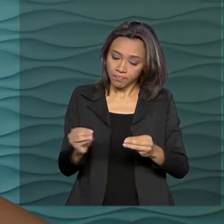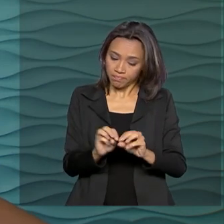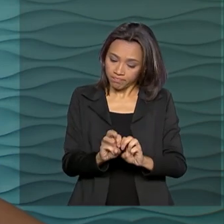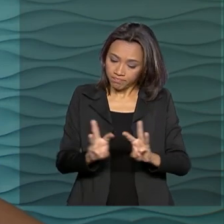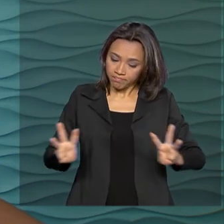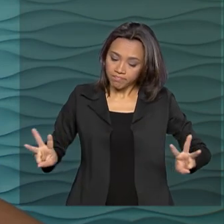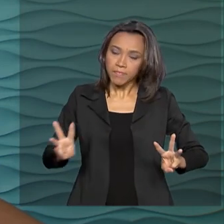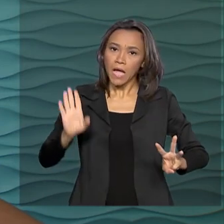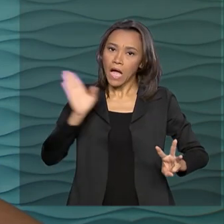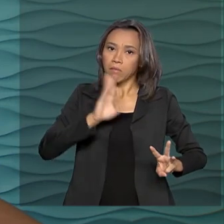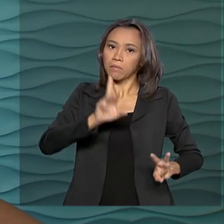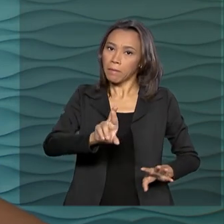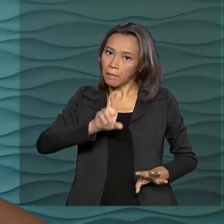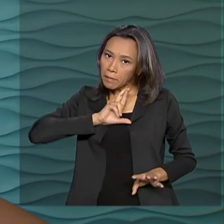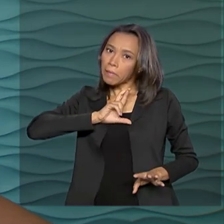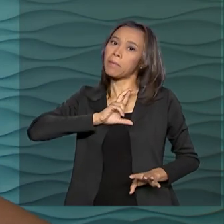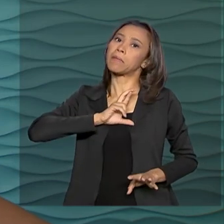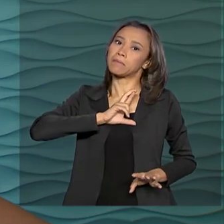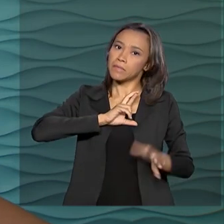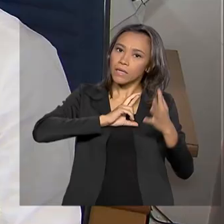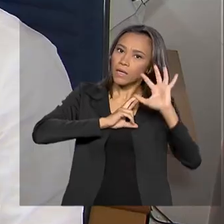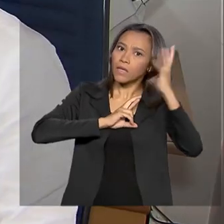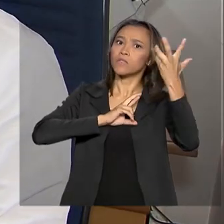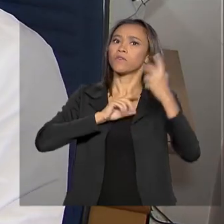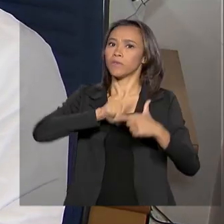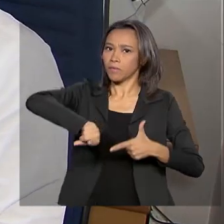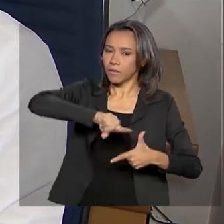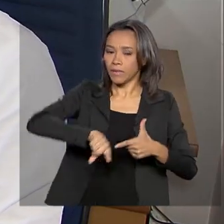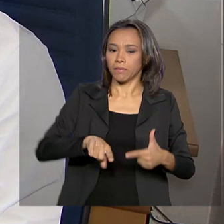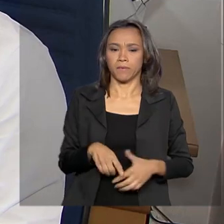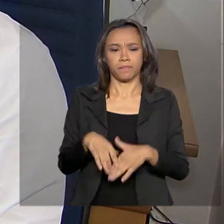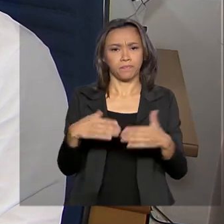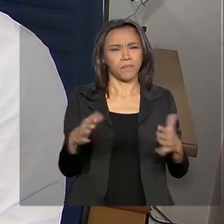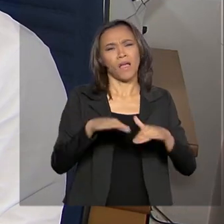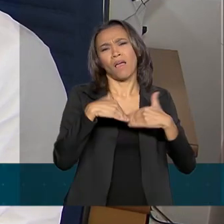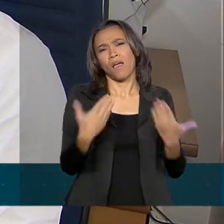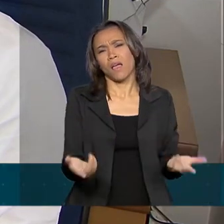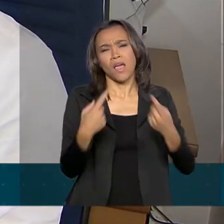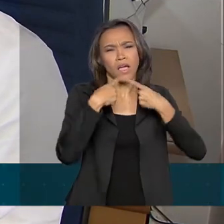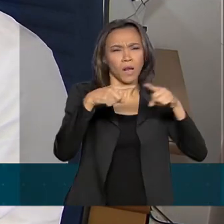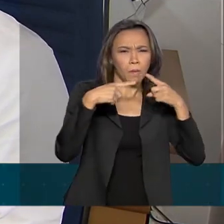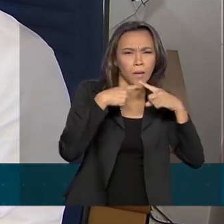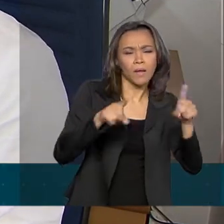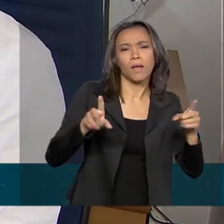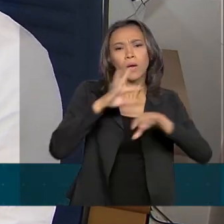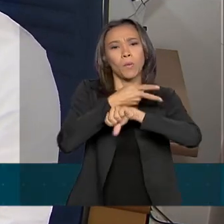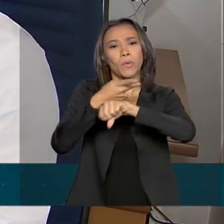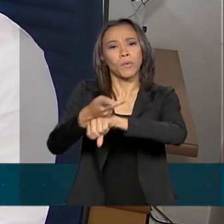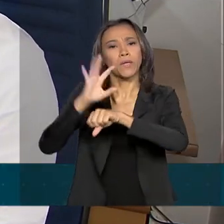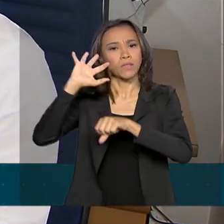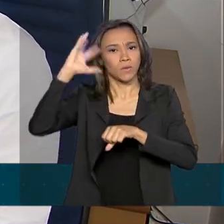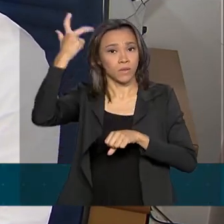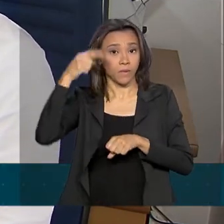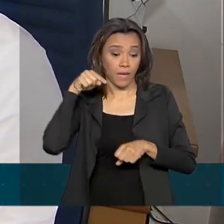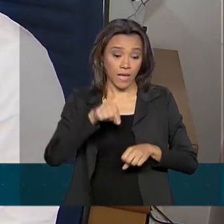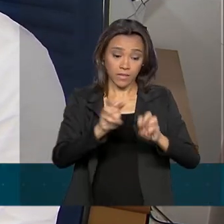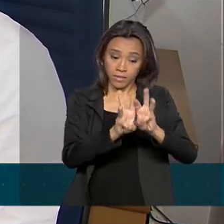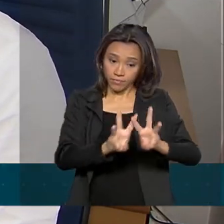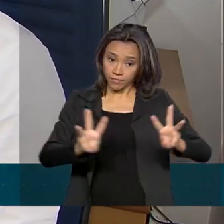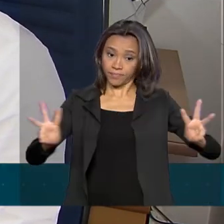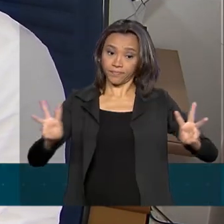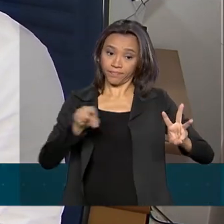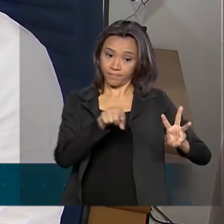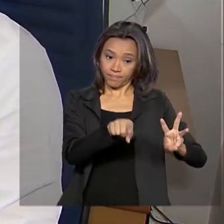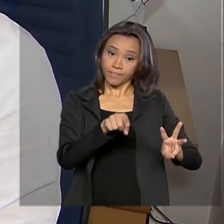eu tive retorno positivo conseguindo resolver o problema. Seja para reclamar ou buscar uma solução, a plataforma consumidor.gov